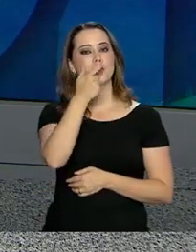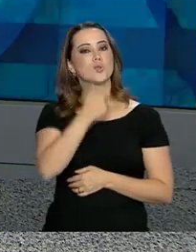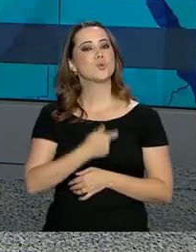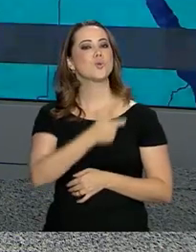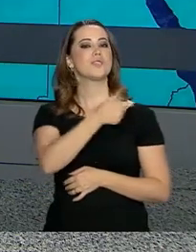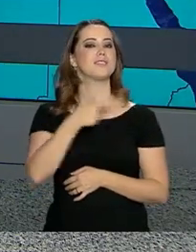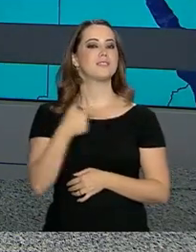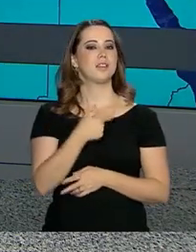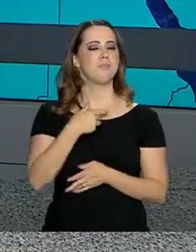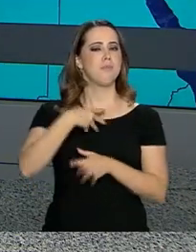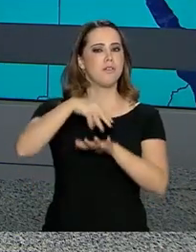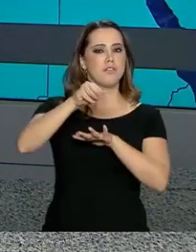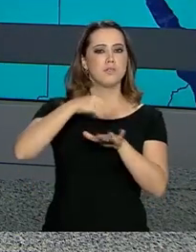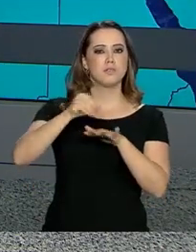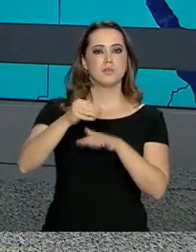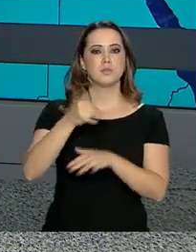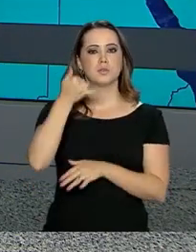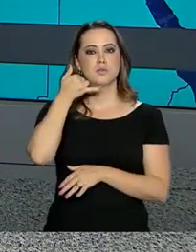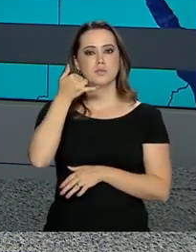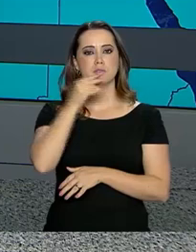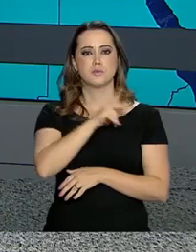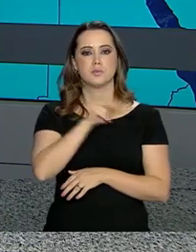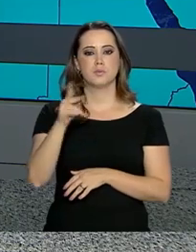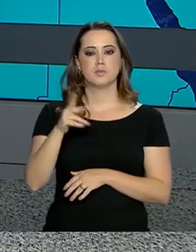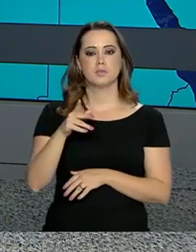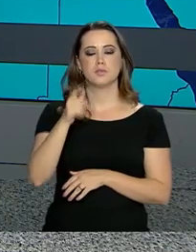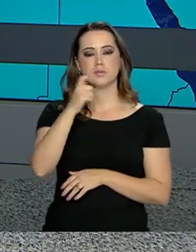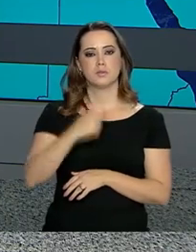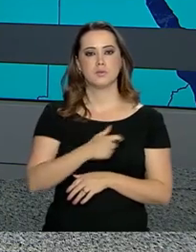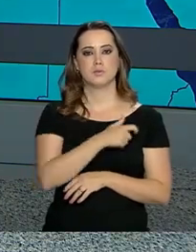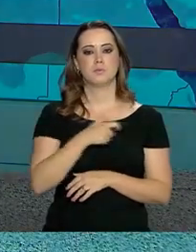mais informações sobre a viagem do presidente à Suíça.